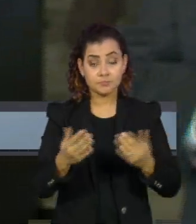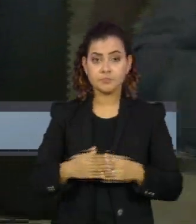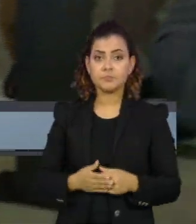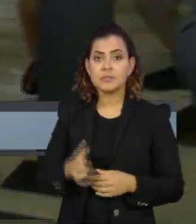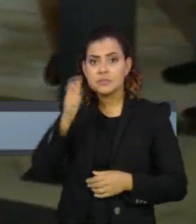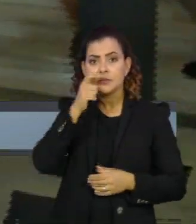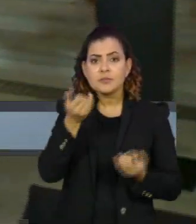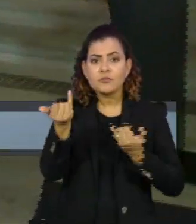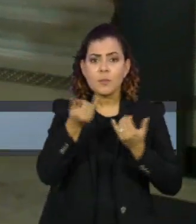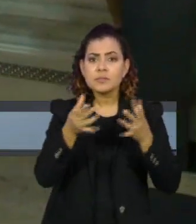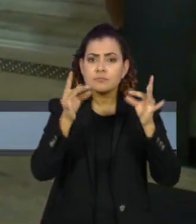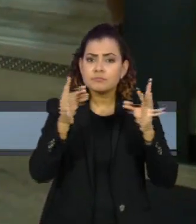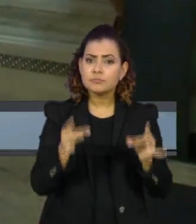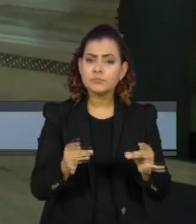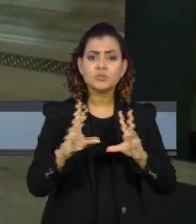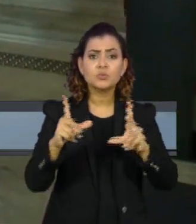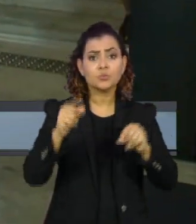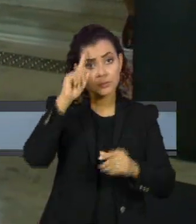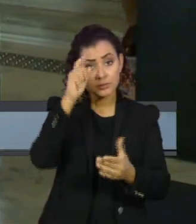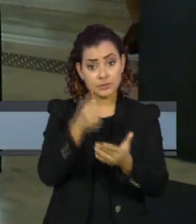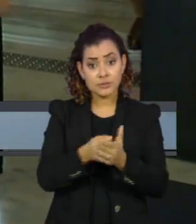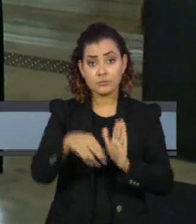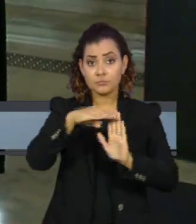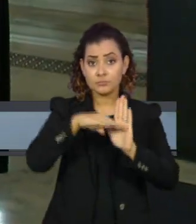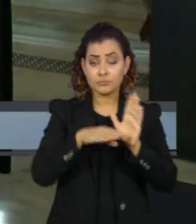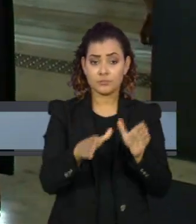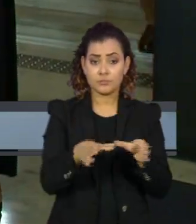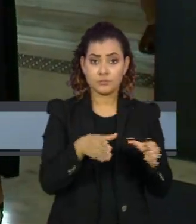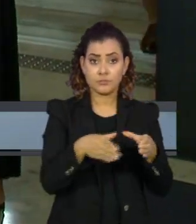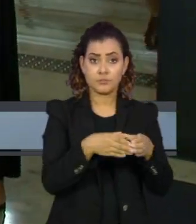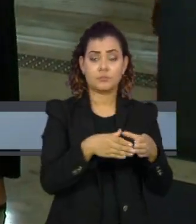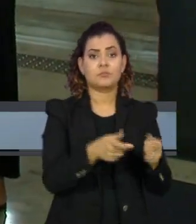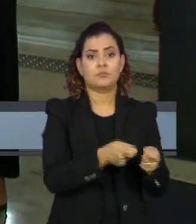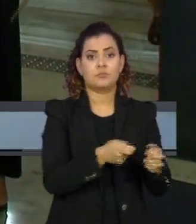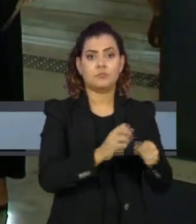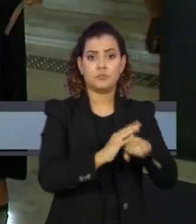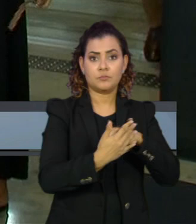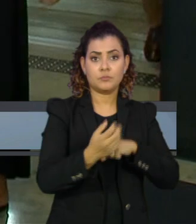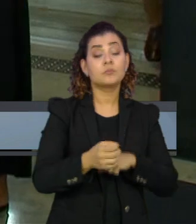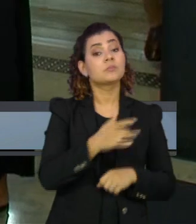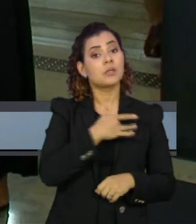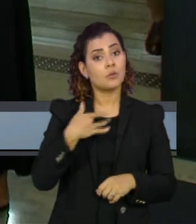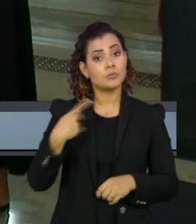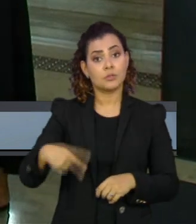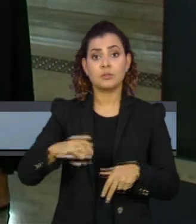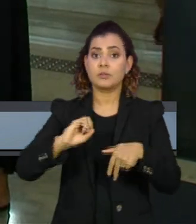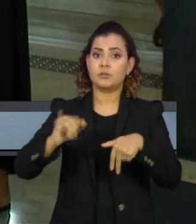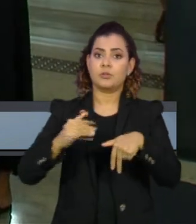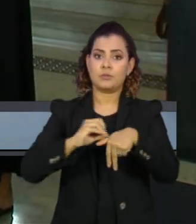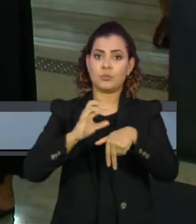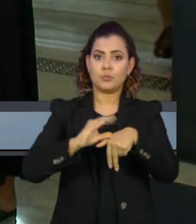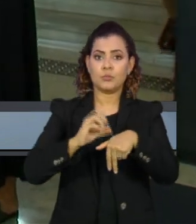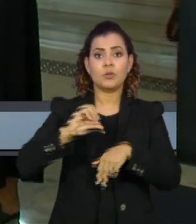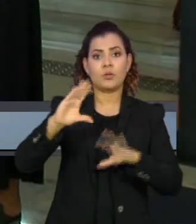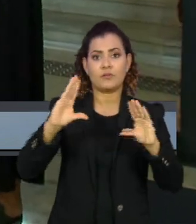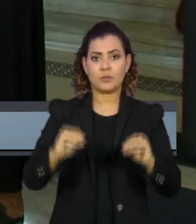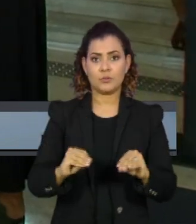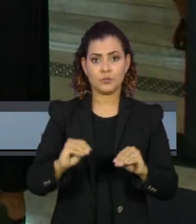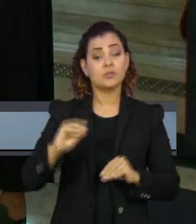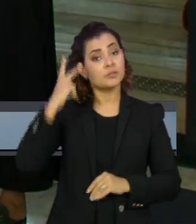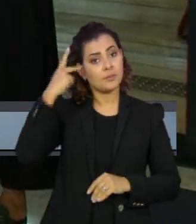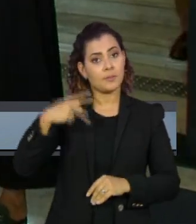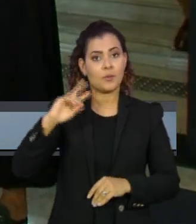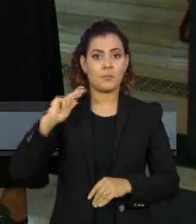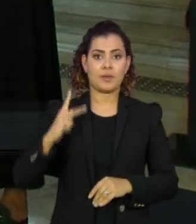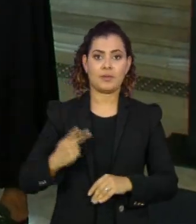Veja outros detalhes sobre essas decisões do Comitê de Contingência aqui do estado de São Paulo, no Jornal da Cultura, a partir das 9 da noite. De